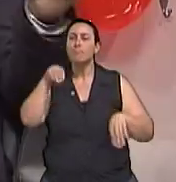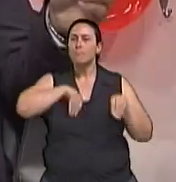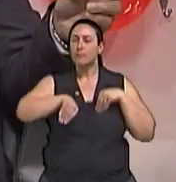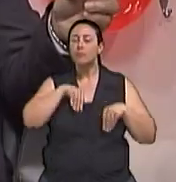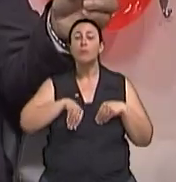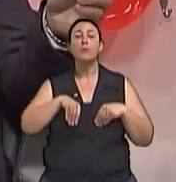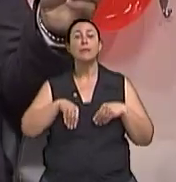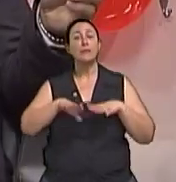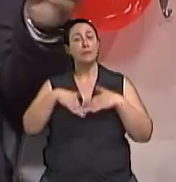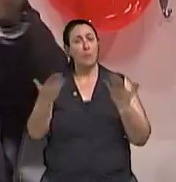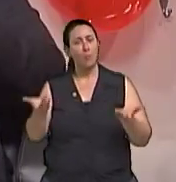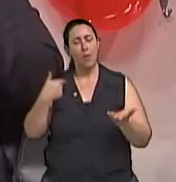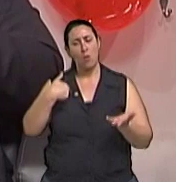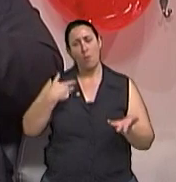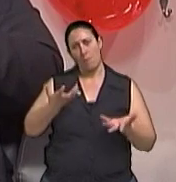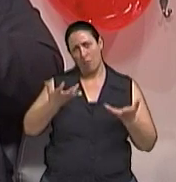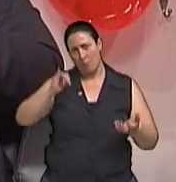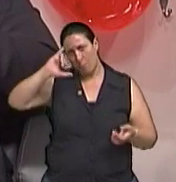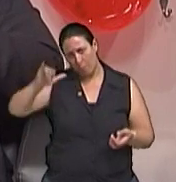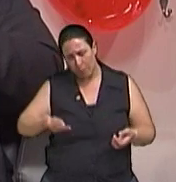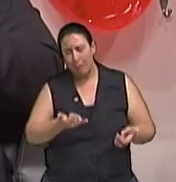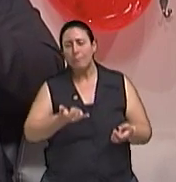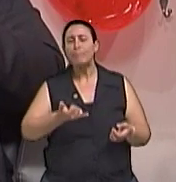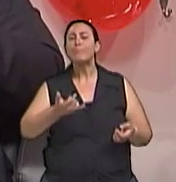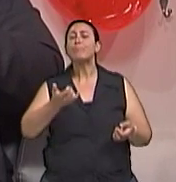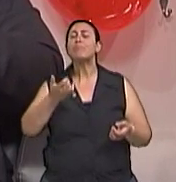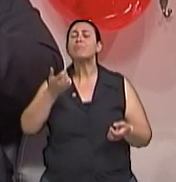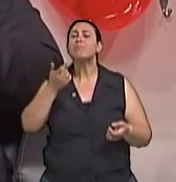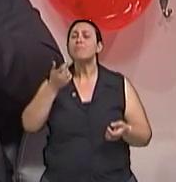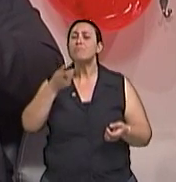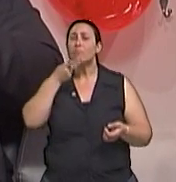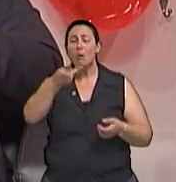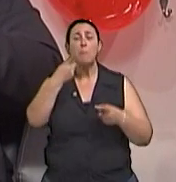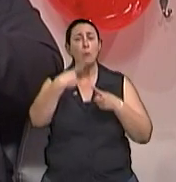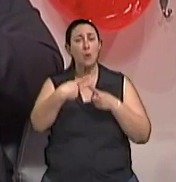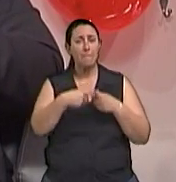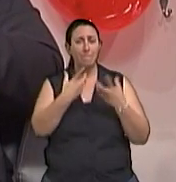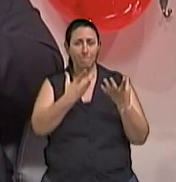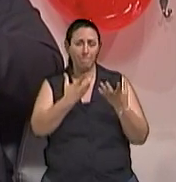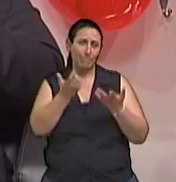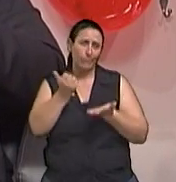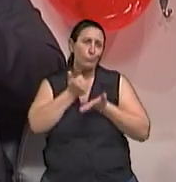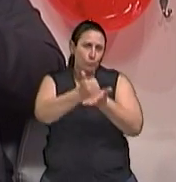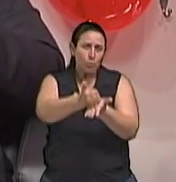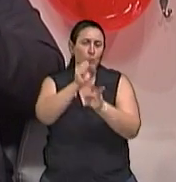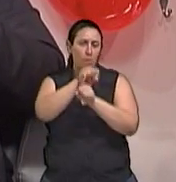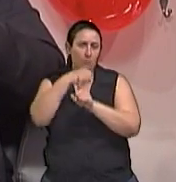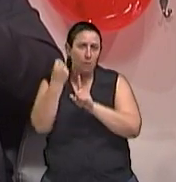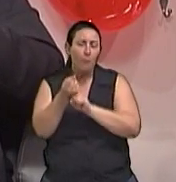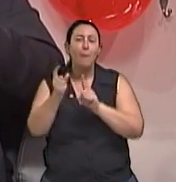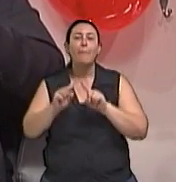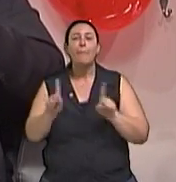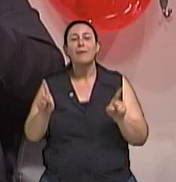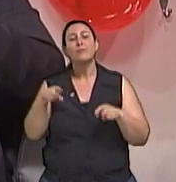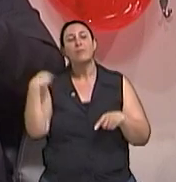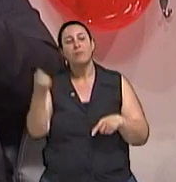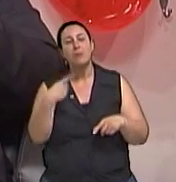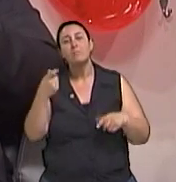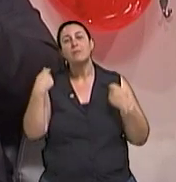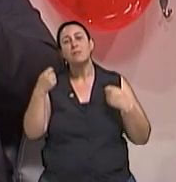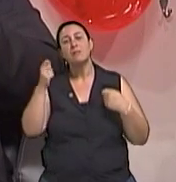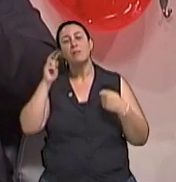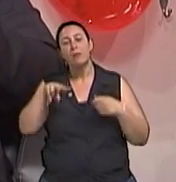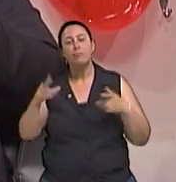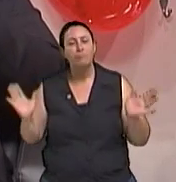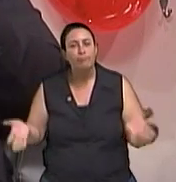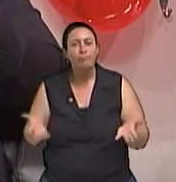depressão. Mas eu queria aproveitar, Isabel, para colocar, além da questão do suporte social, né? Então, manter a interação, a